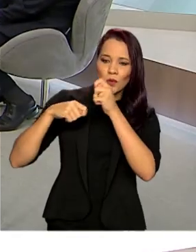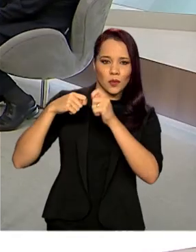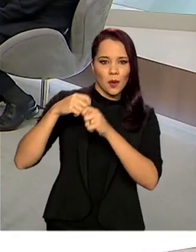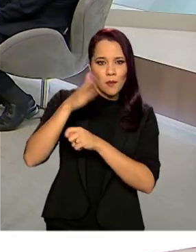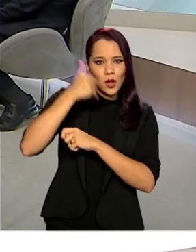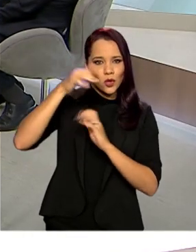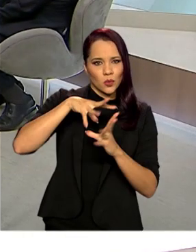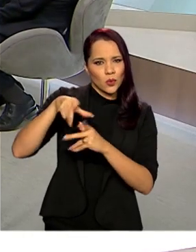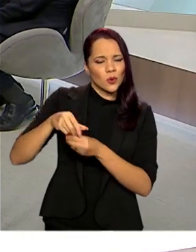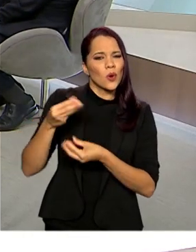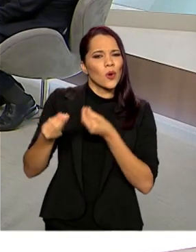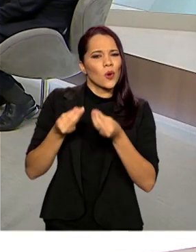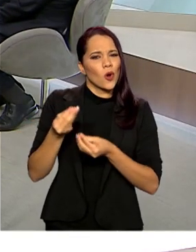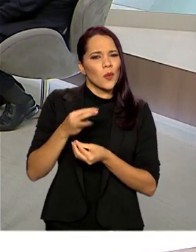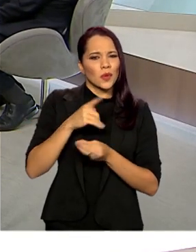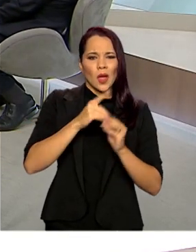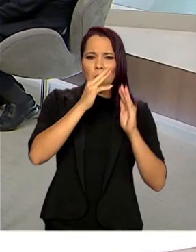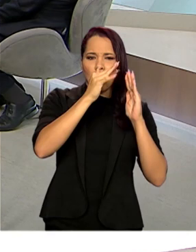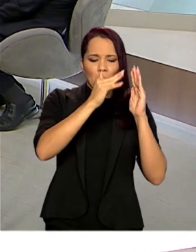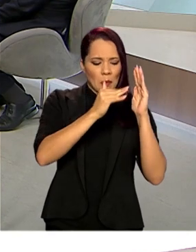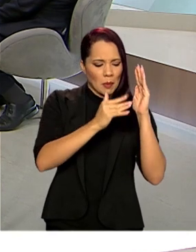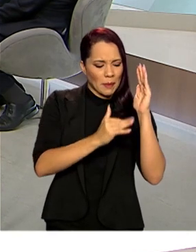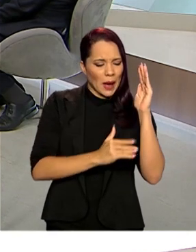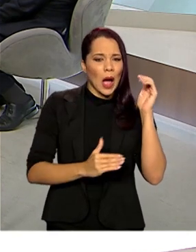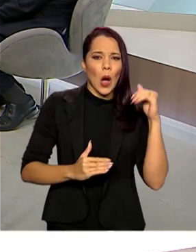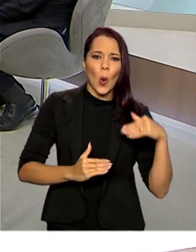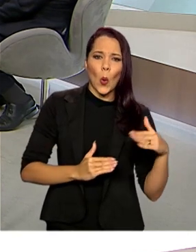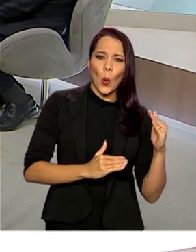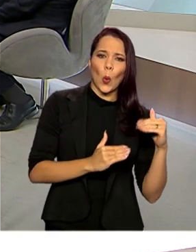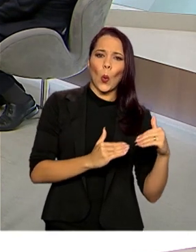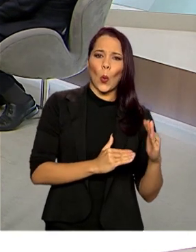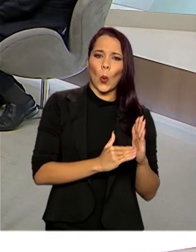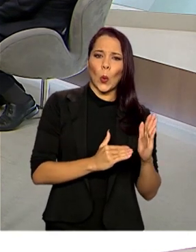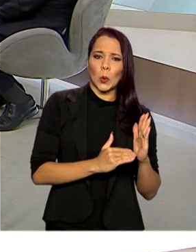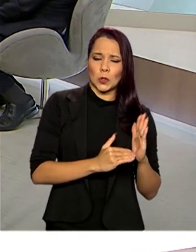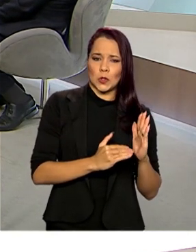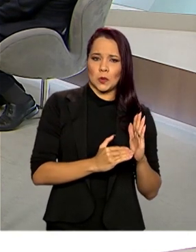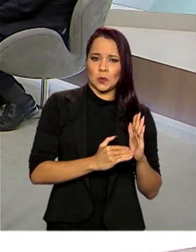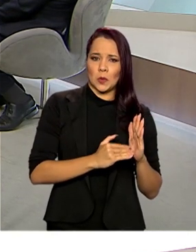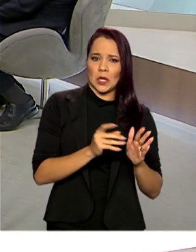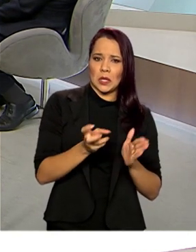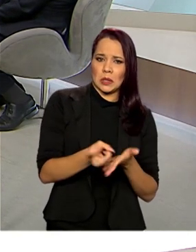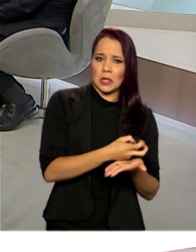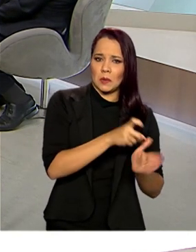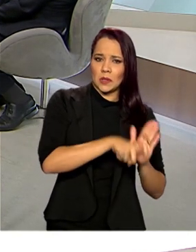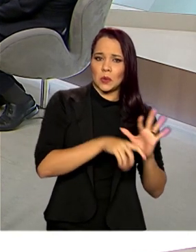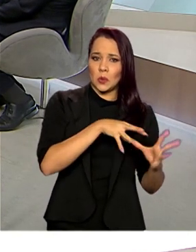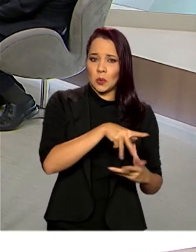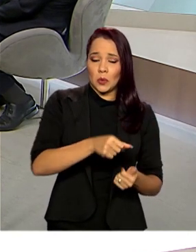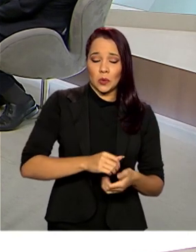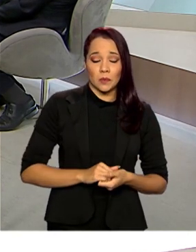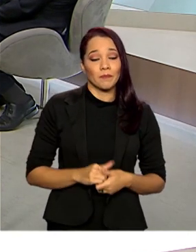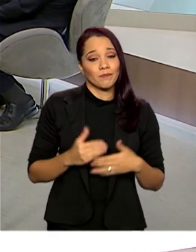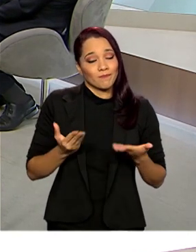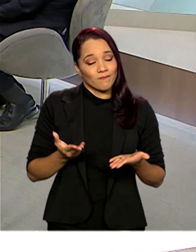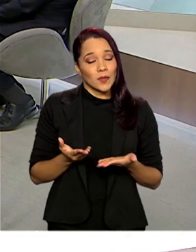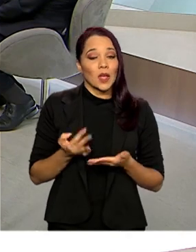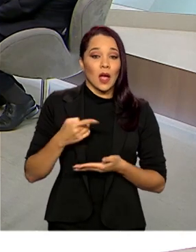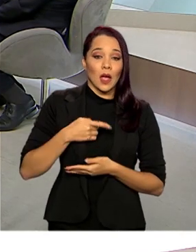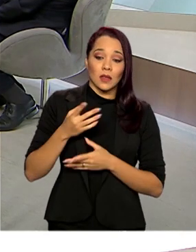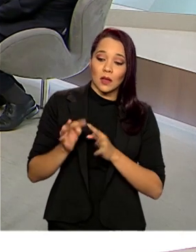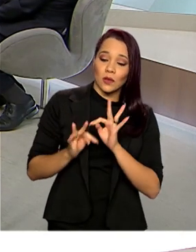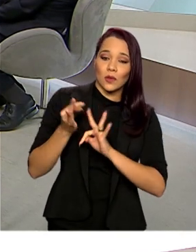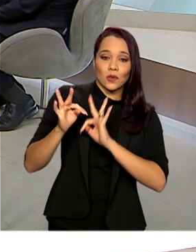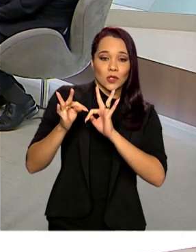possível estar nos últimos lugares? Então, a reengenharia tributária tecnológica que